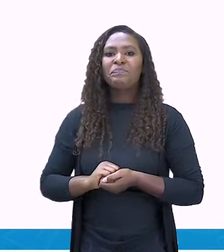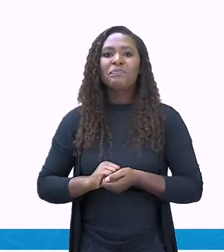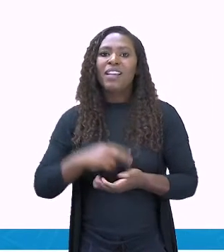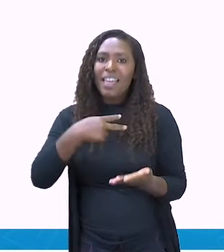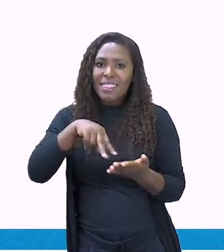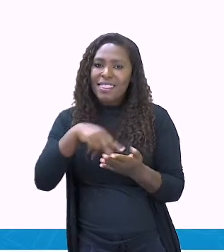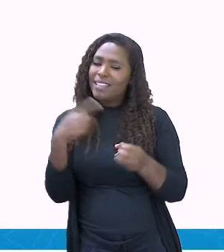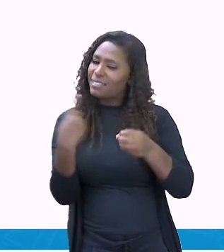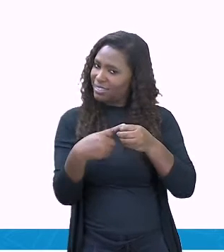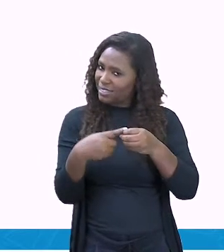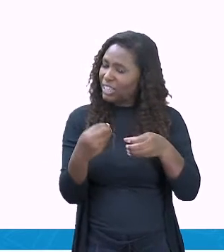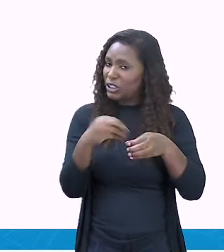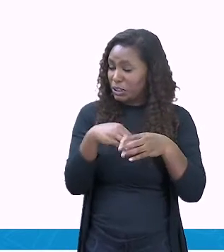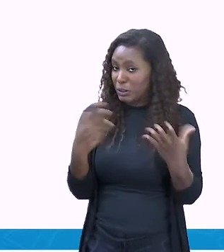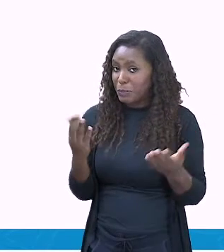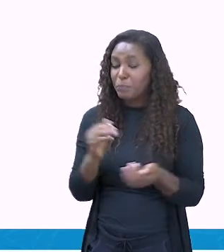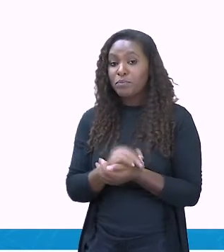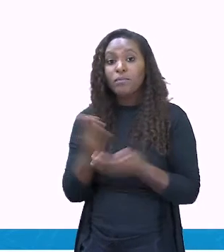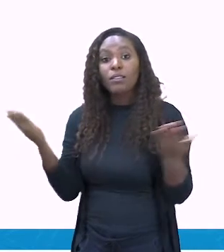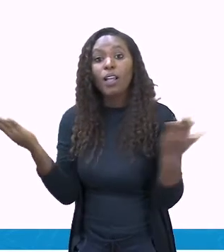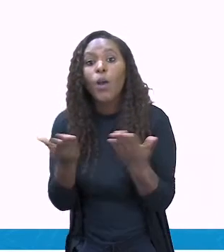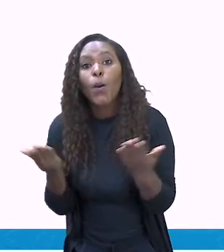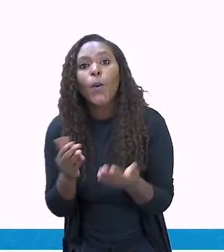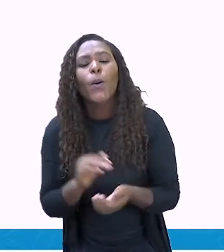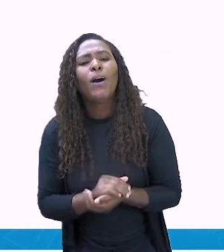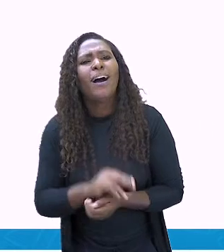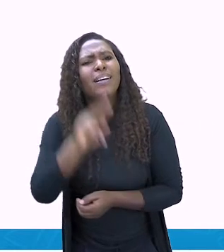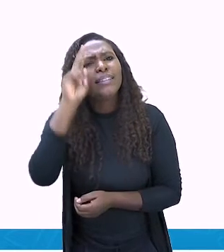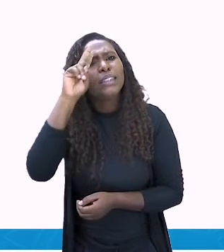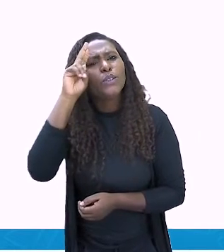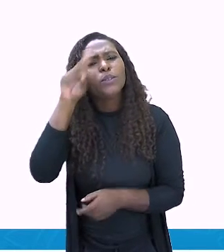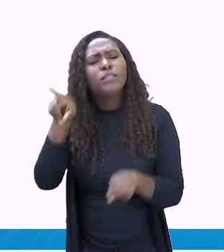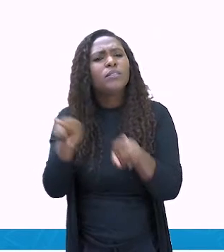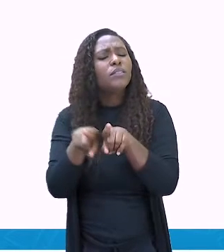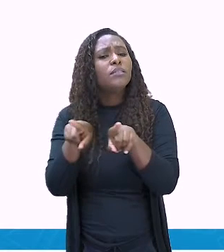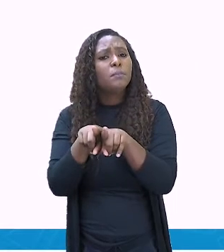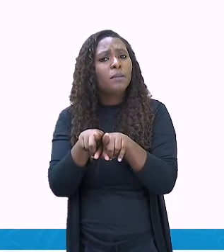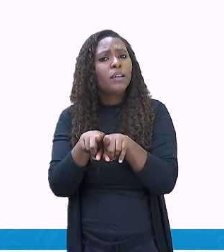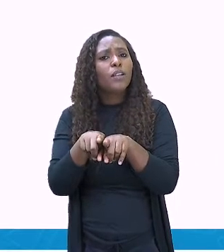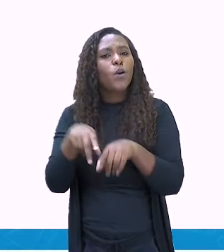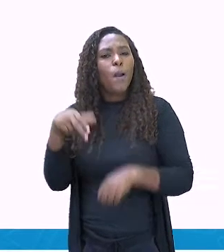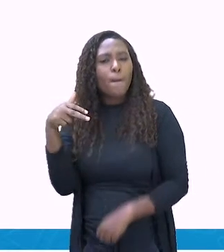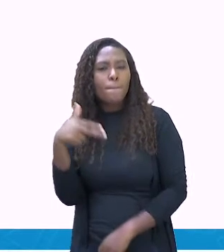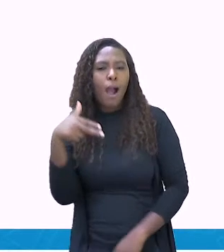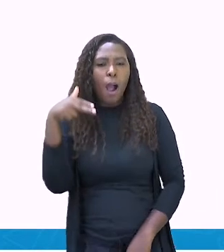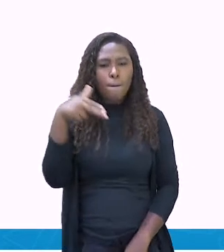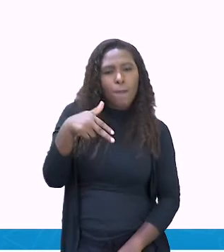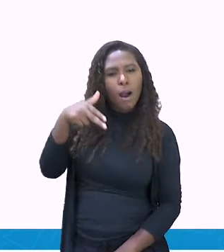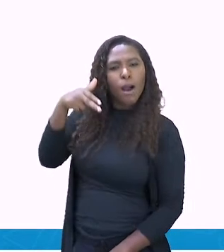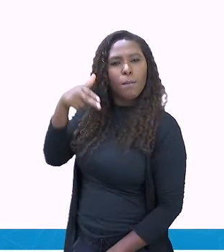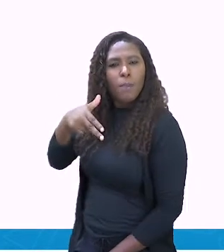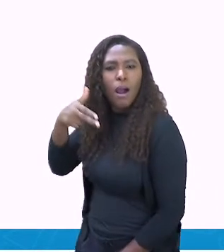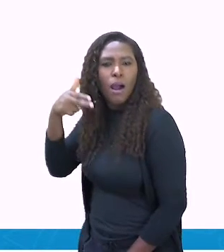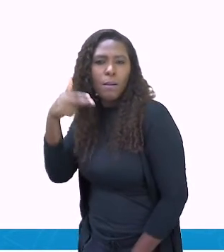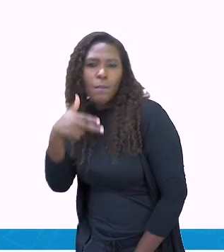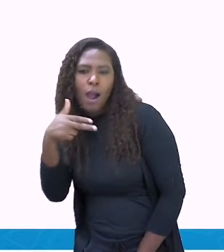Vamos agora aprender aí um pouco mais sobre a história do rap. O rap, que é um estilo